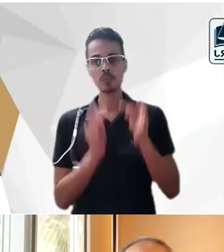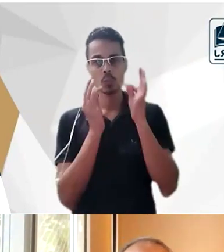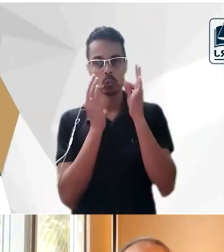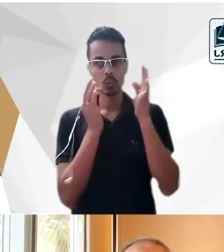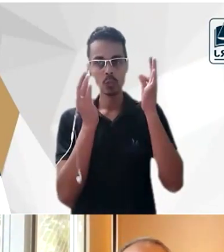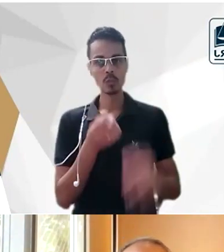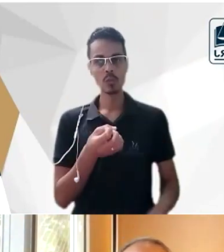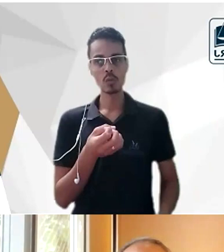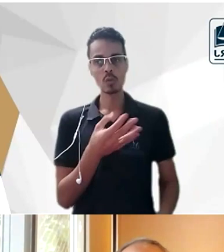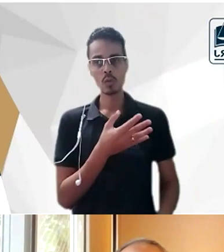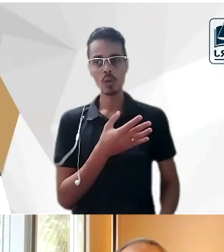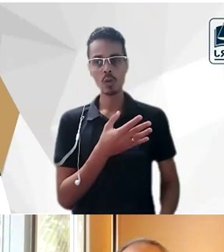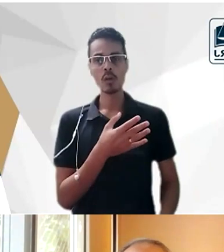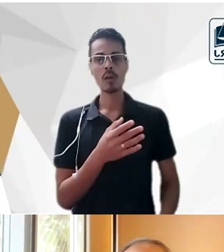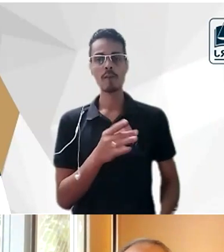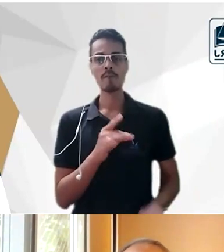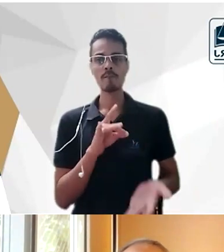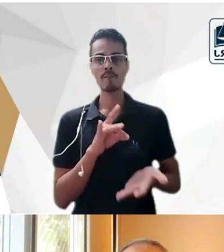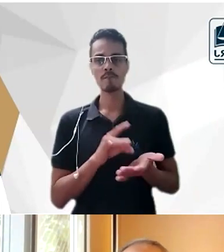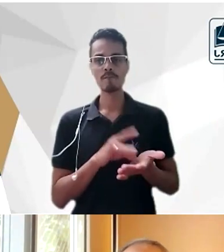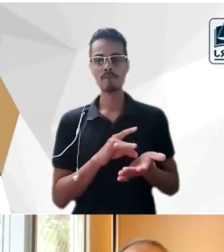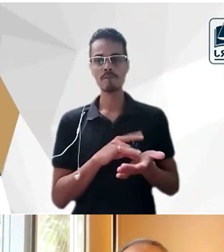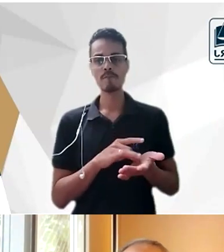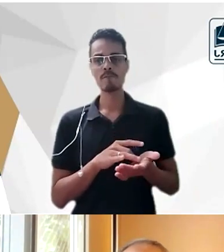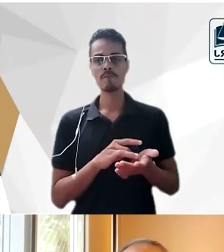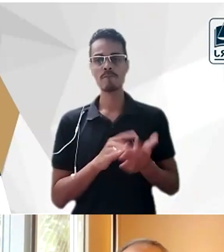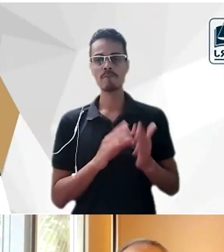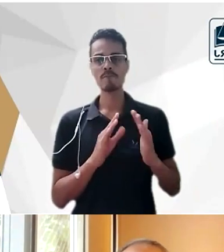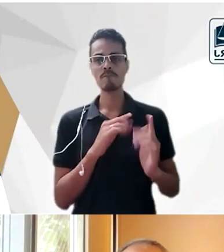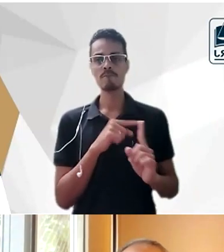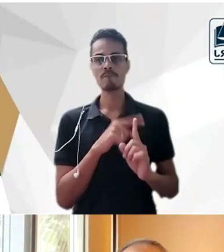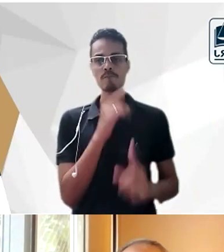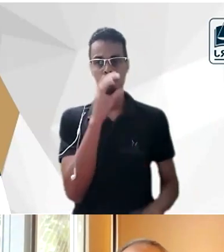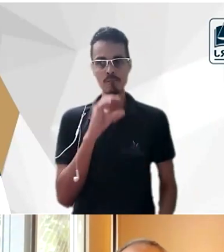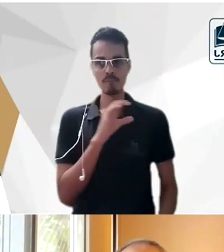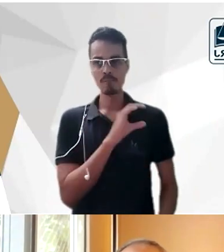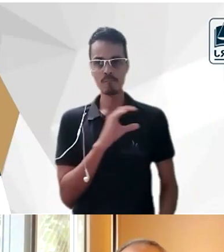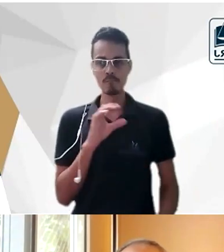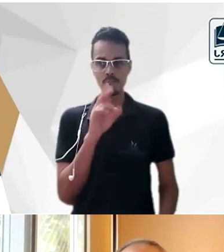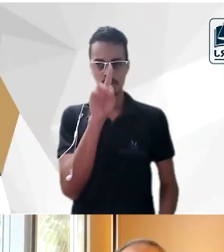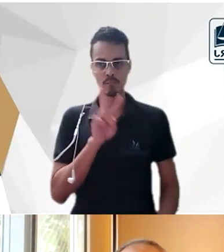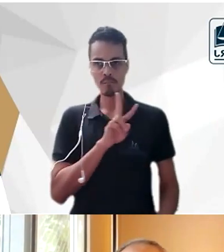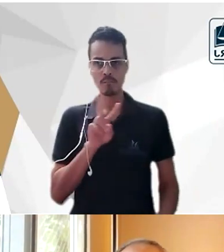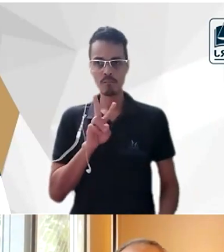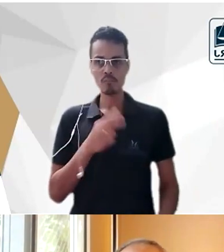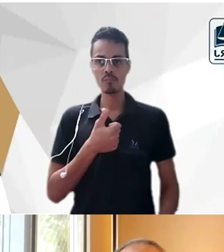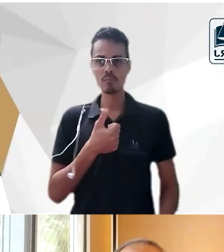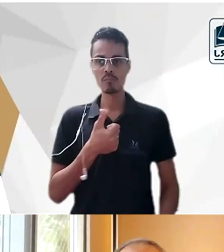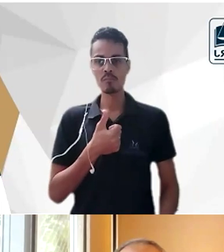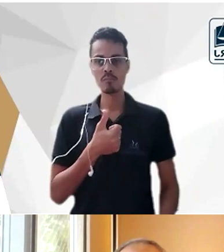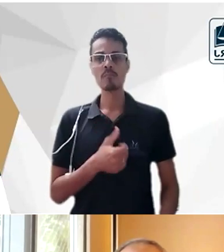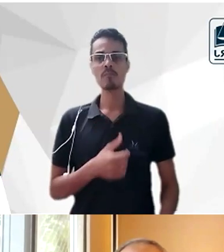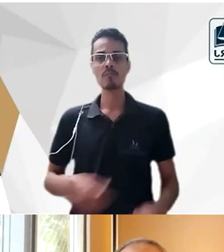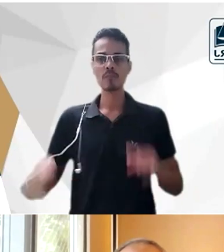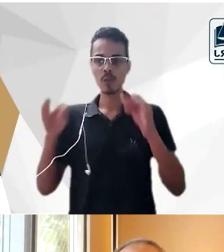igreja católica no pós Vaticano Vaticano primeiro o Tobias Barreto era um intelectual extremamente